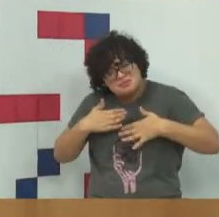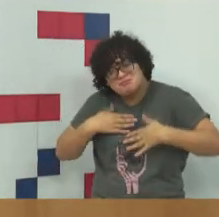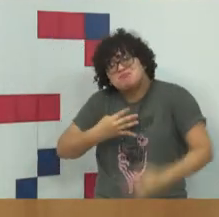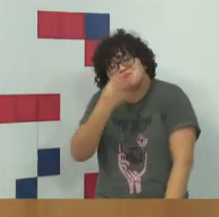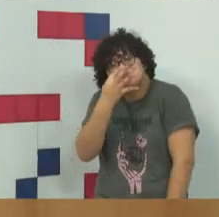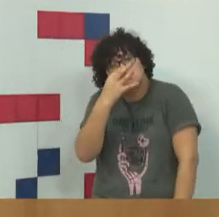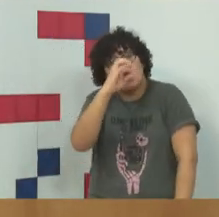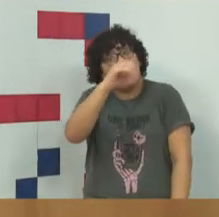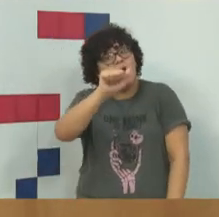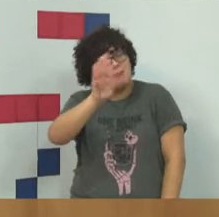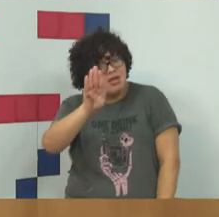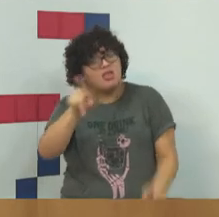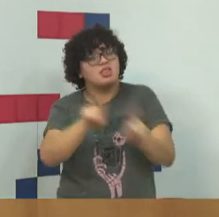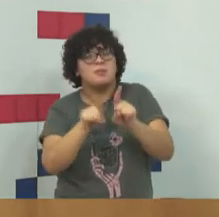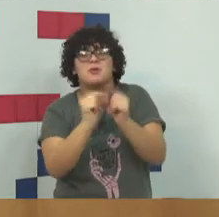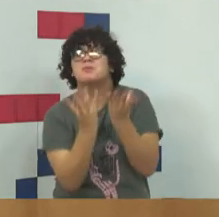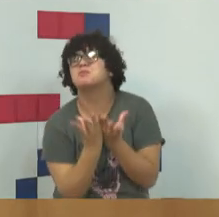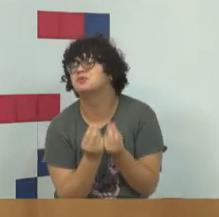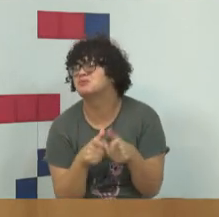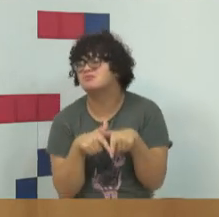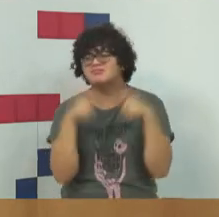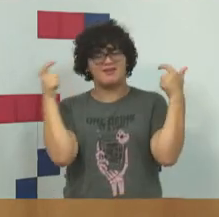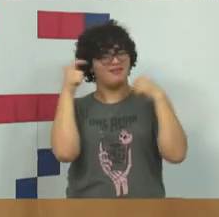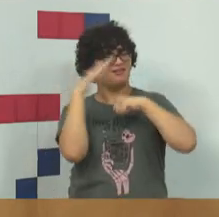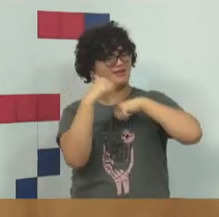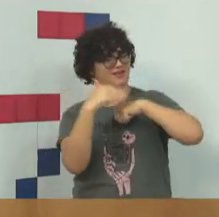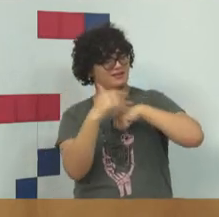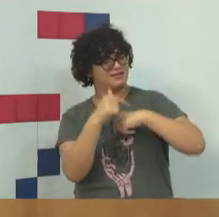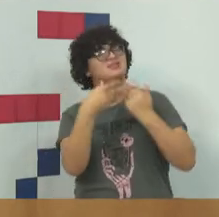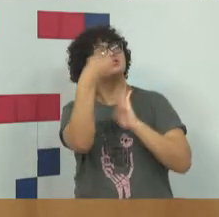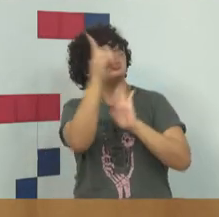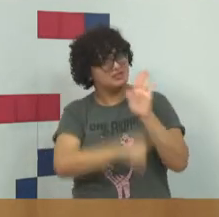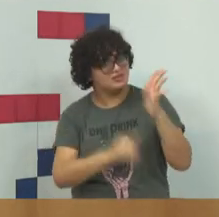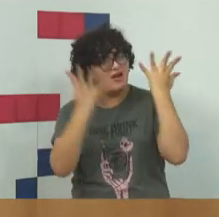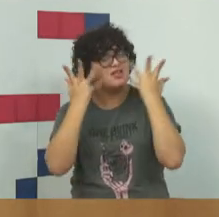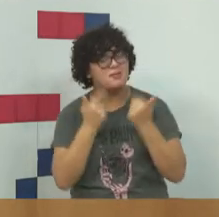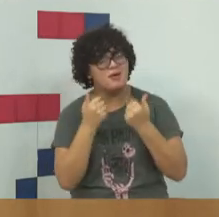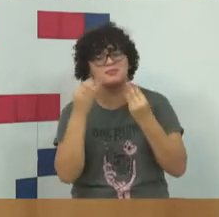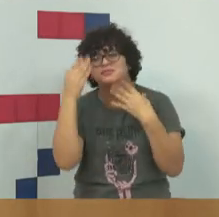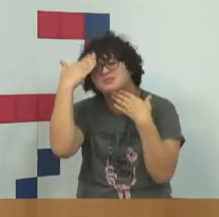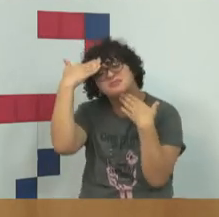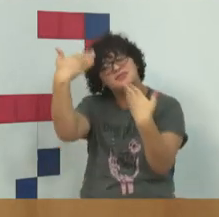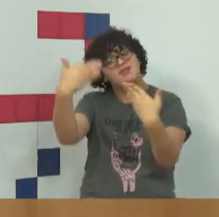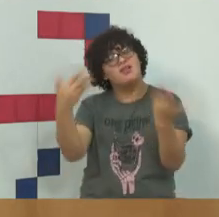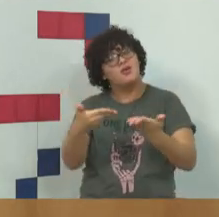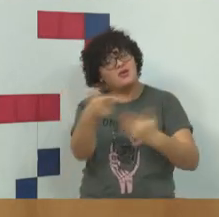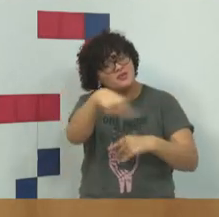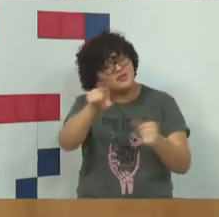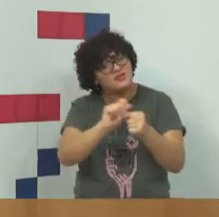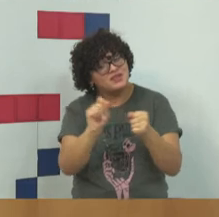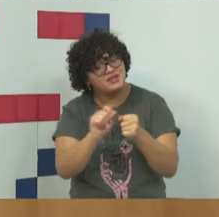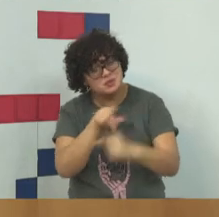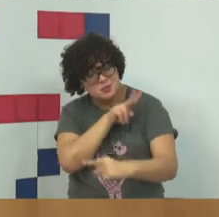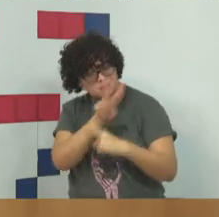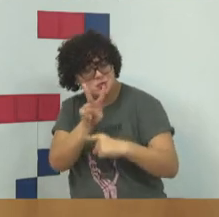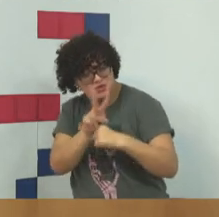também, temos muito carinho pela defesa dos direitos animais, muito obrigado por o que faz pelos